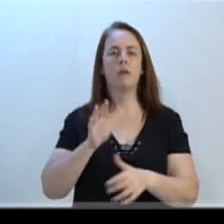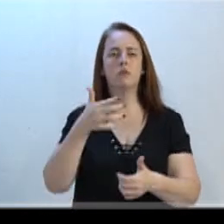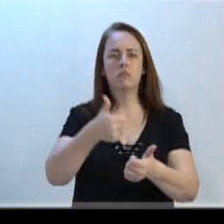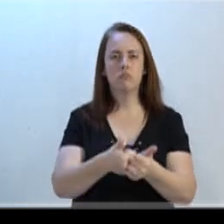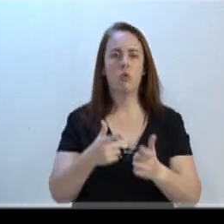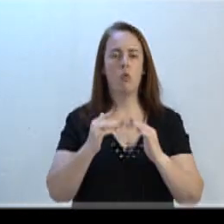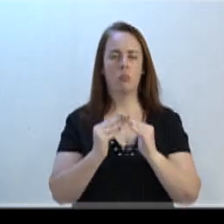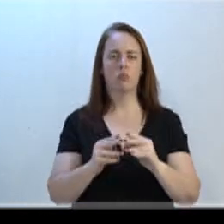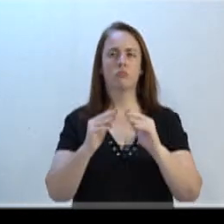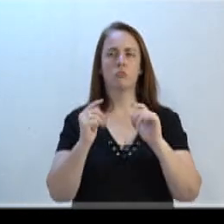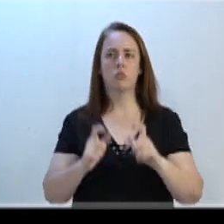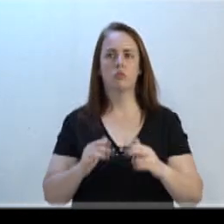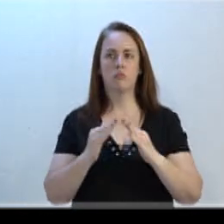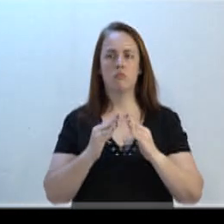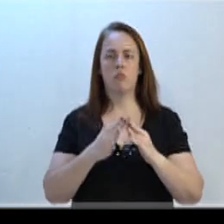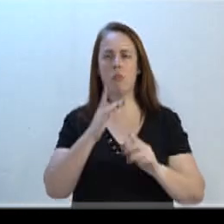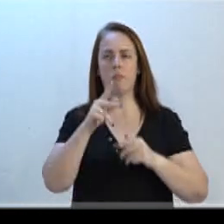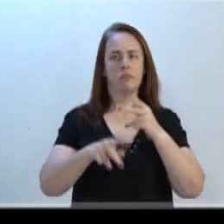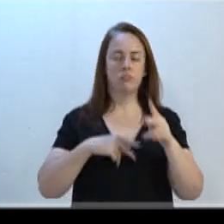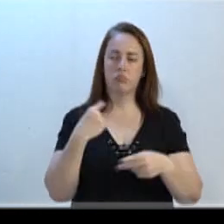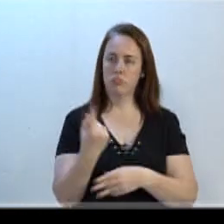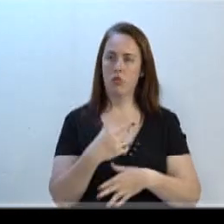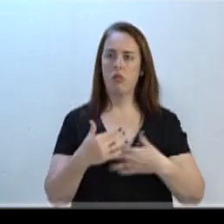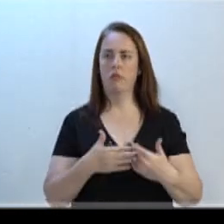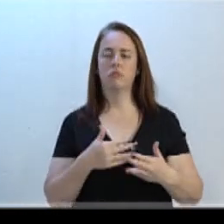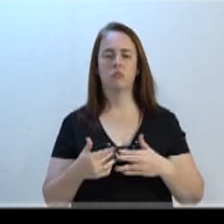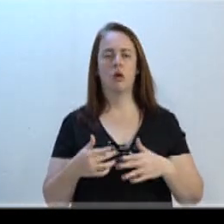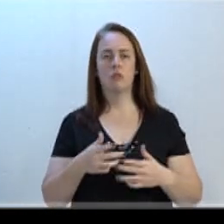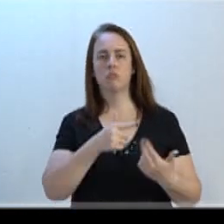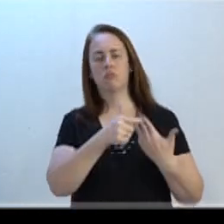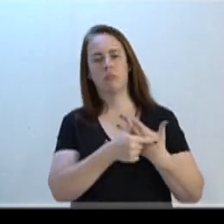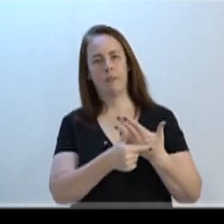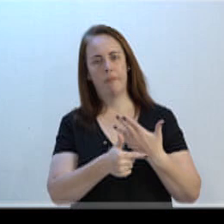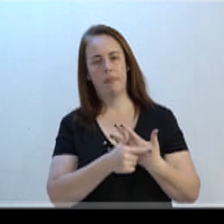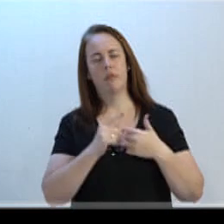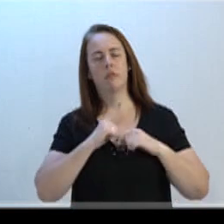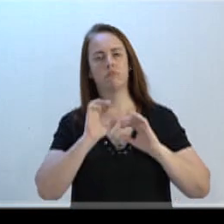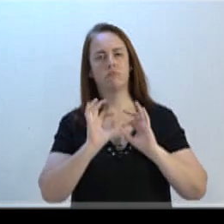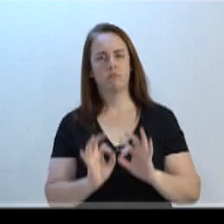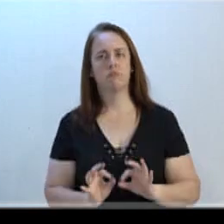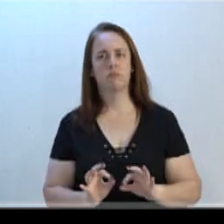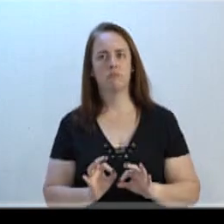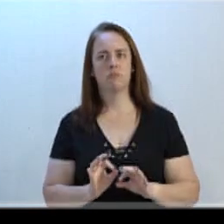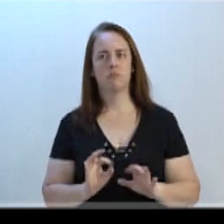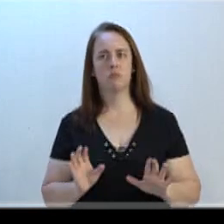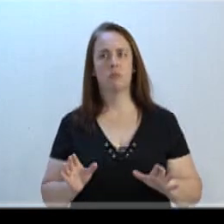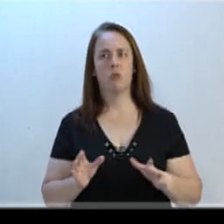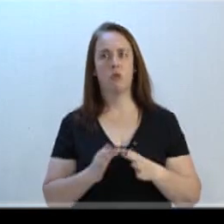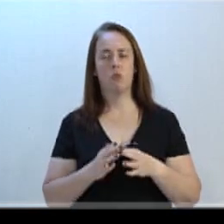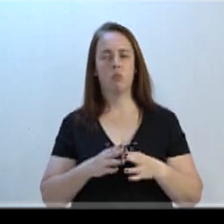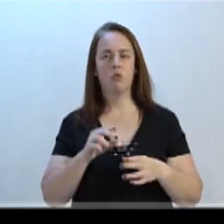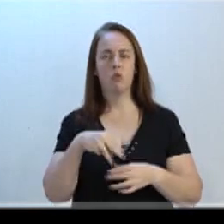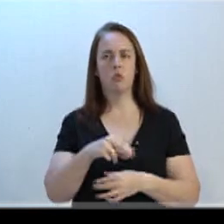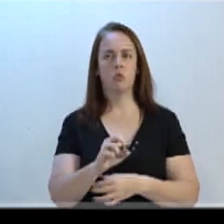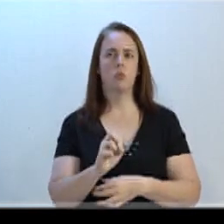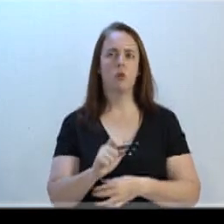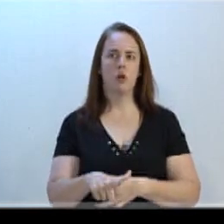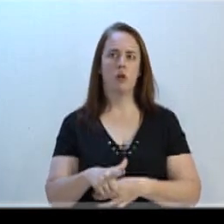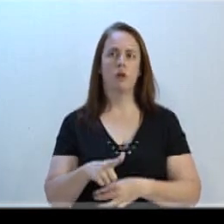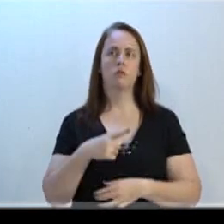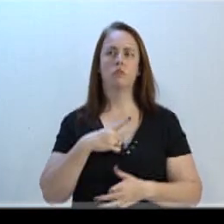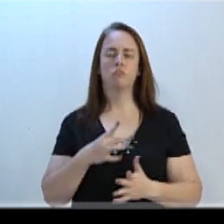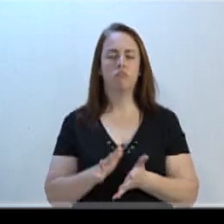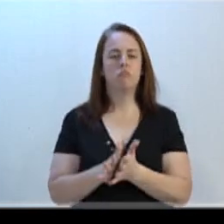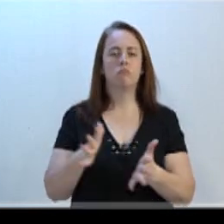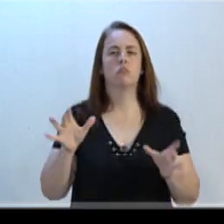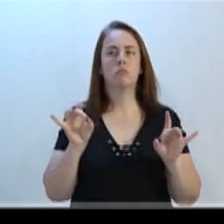onde mora a nossa gente, independente do cargo que exerce, com certeza a Banda Noel, mais uma vez, dando brilho